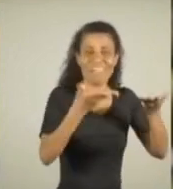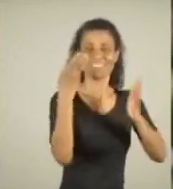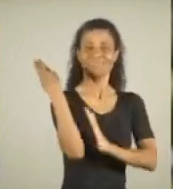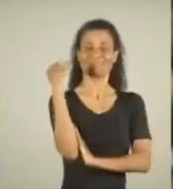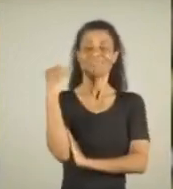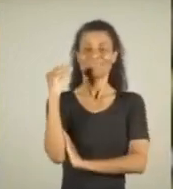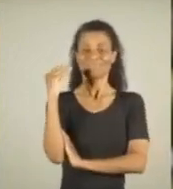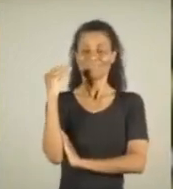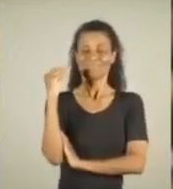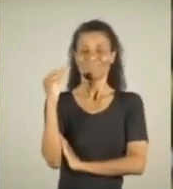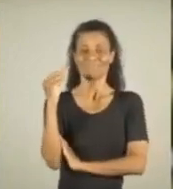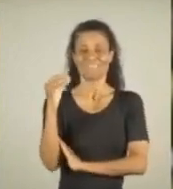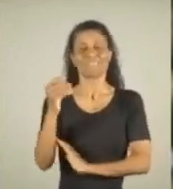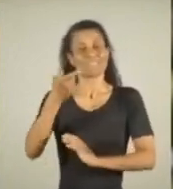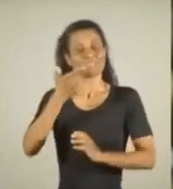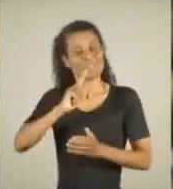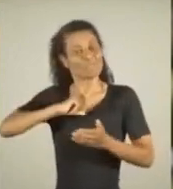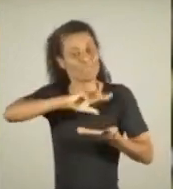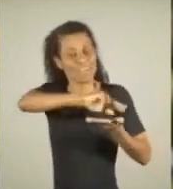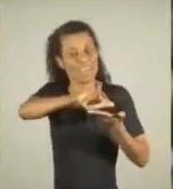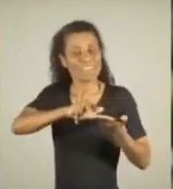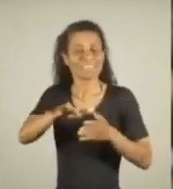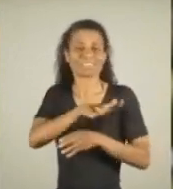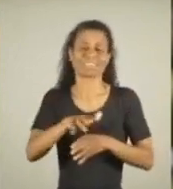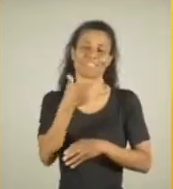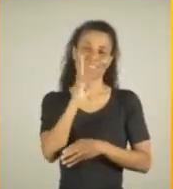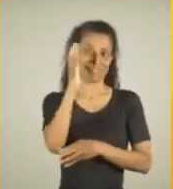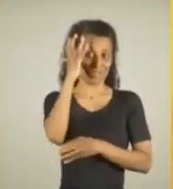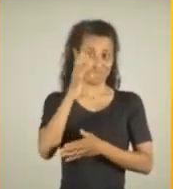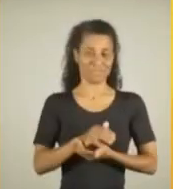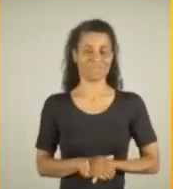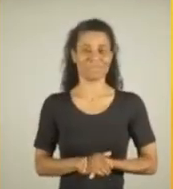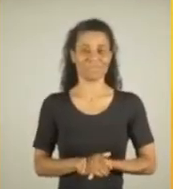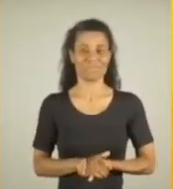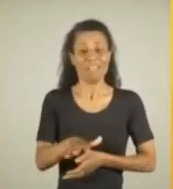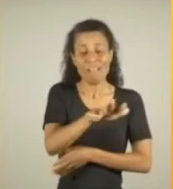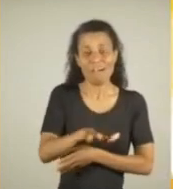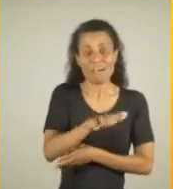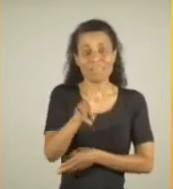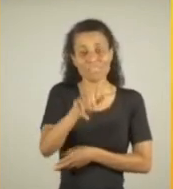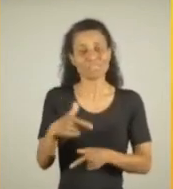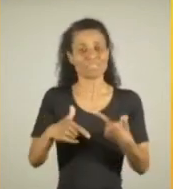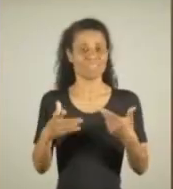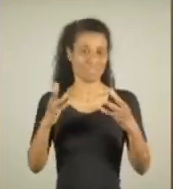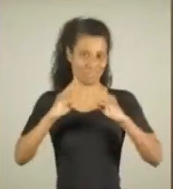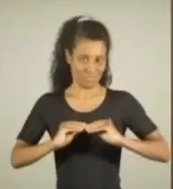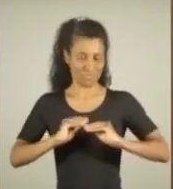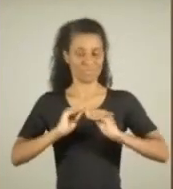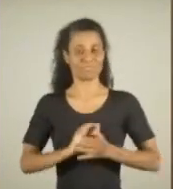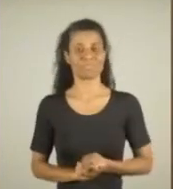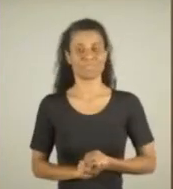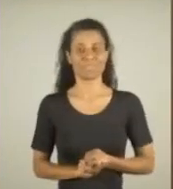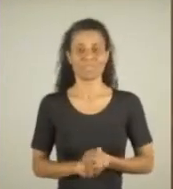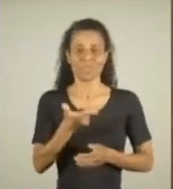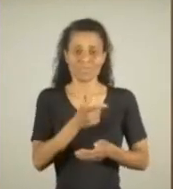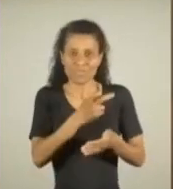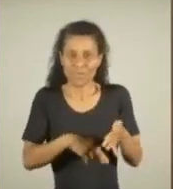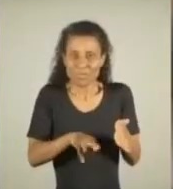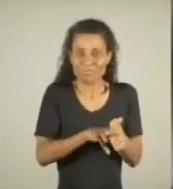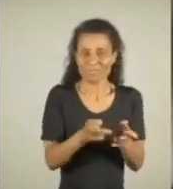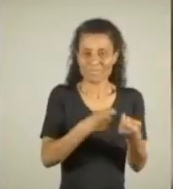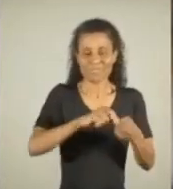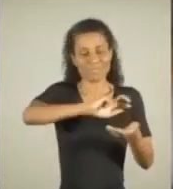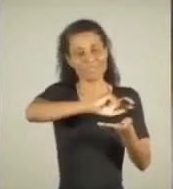É o Reage Porto Alegre, com soluções para diversos setores. Soluções para quem trabalha à noite. Nessa retomada da